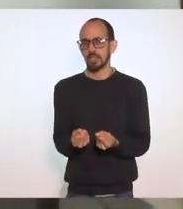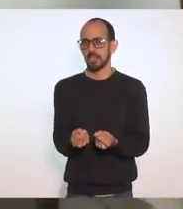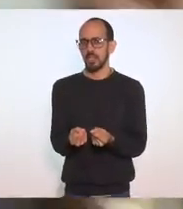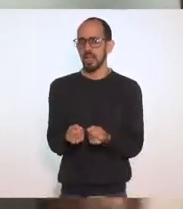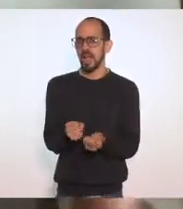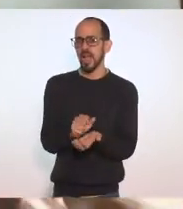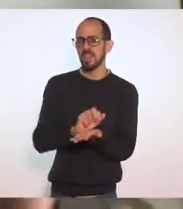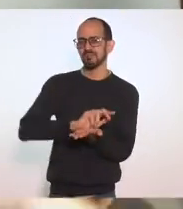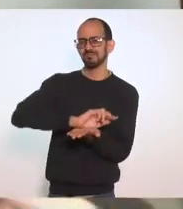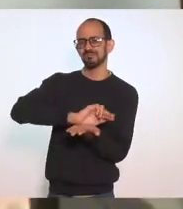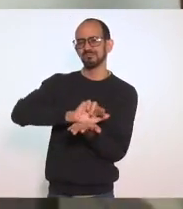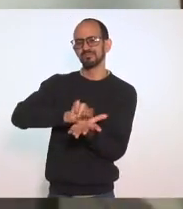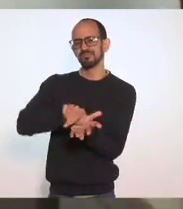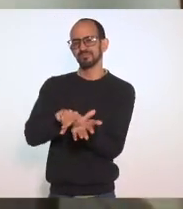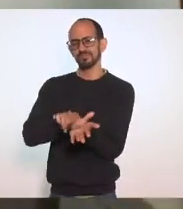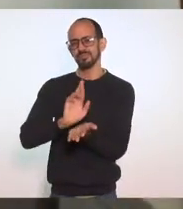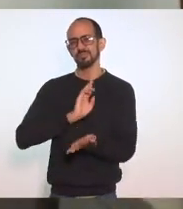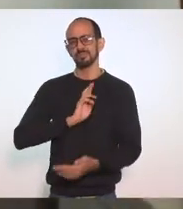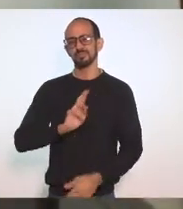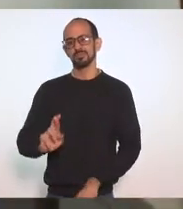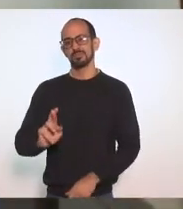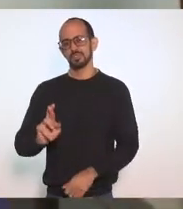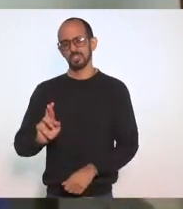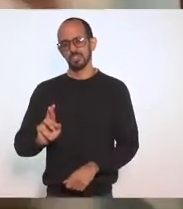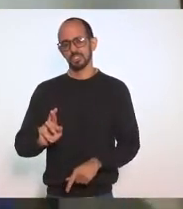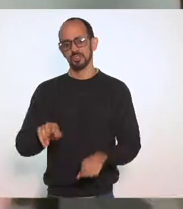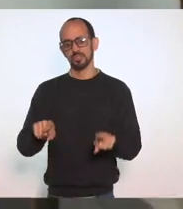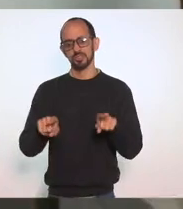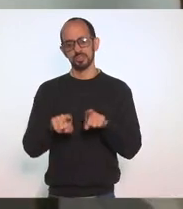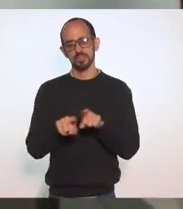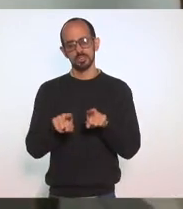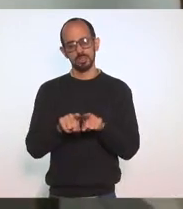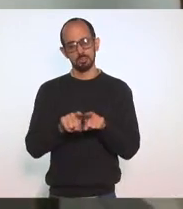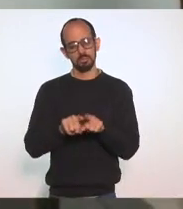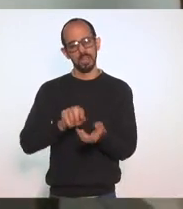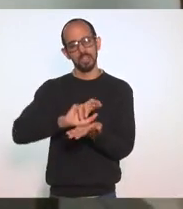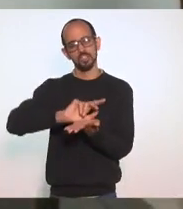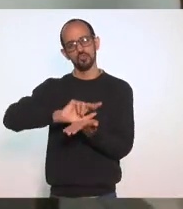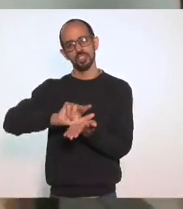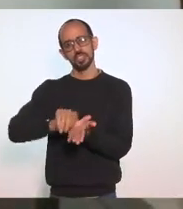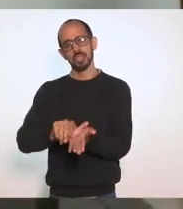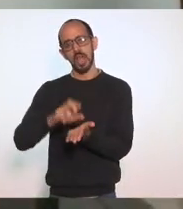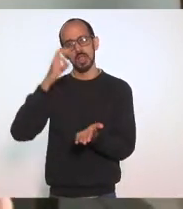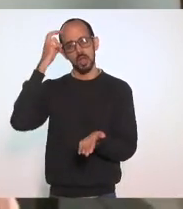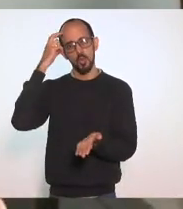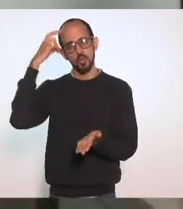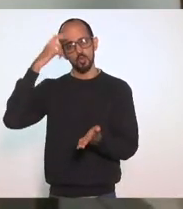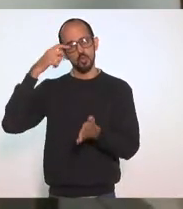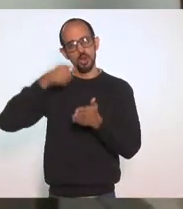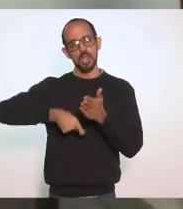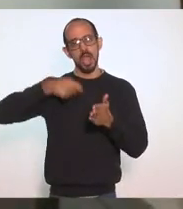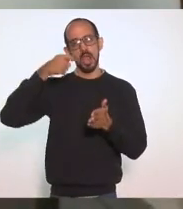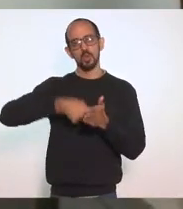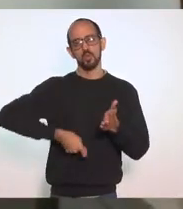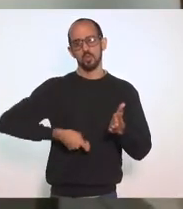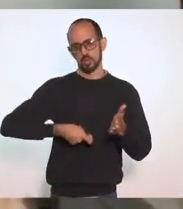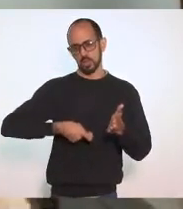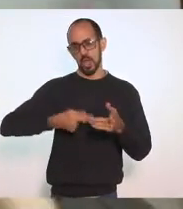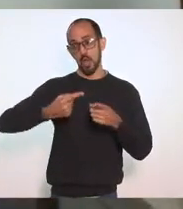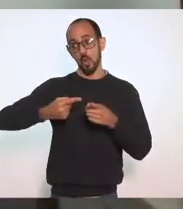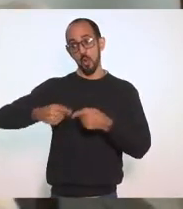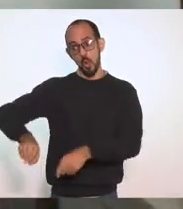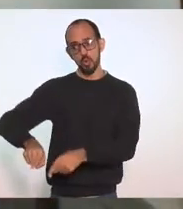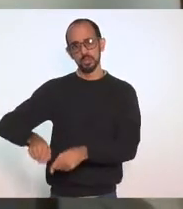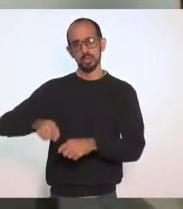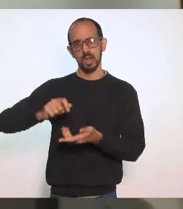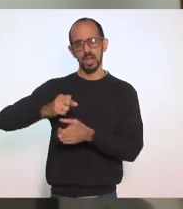diversidade religiosa E a diversidade cultural E a luta Contra a